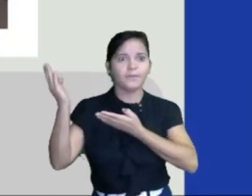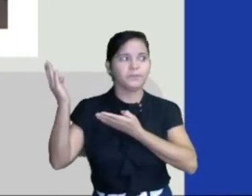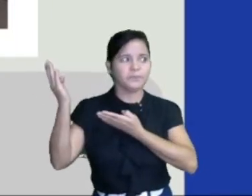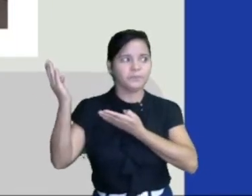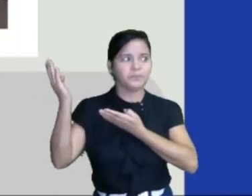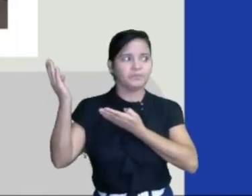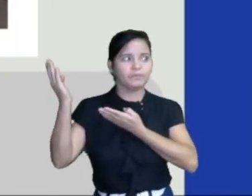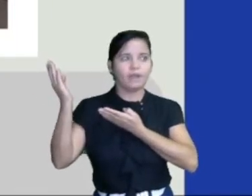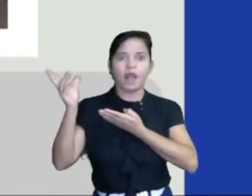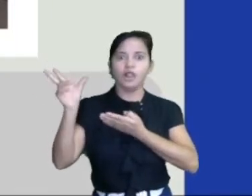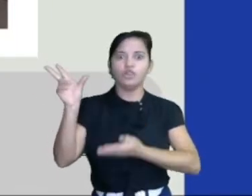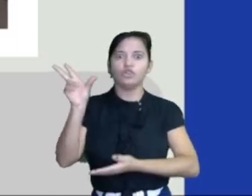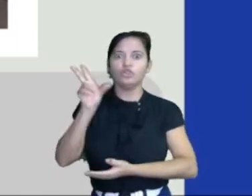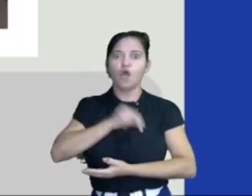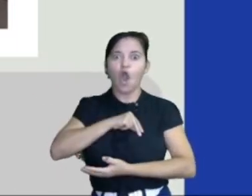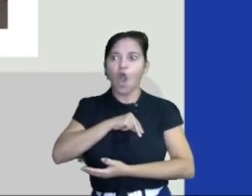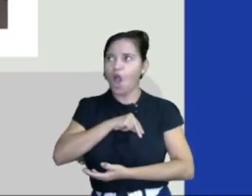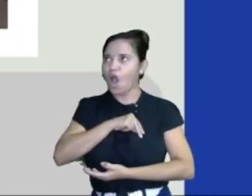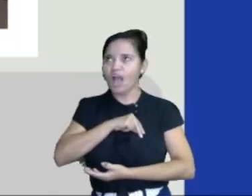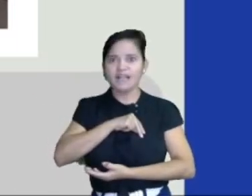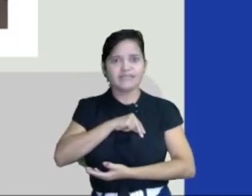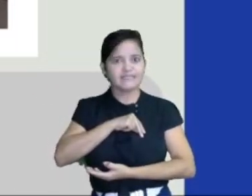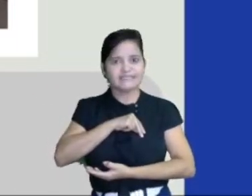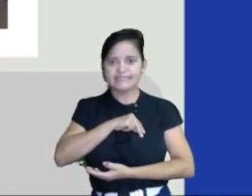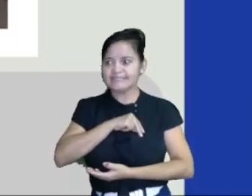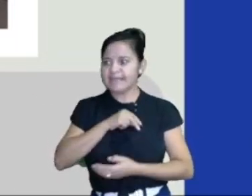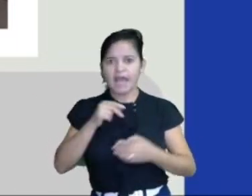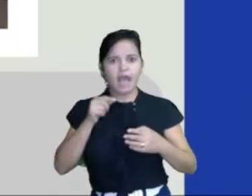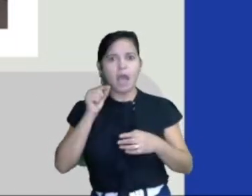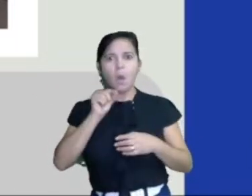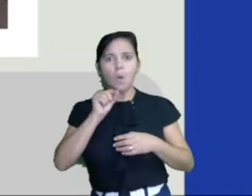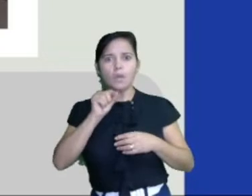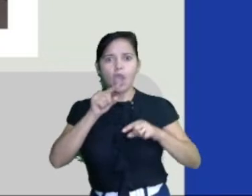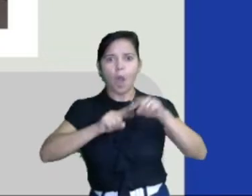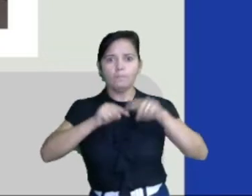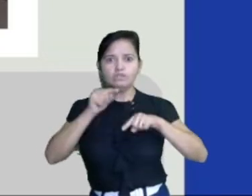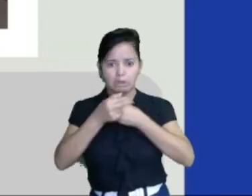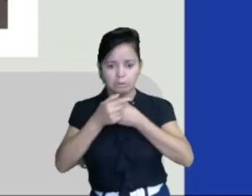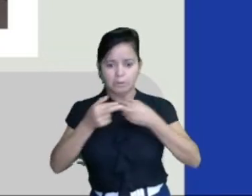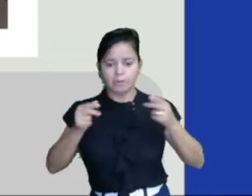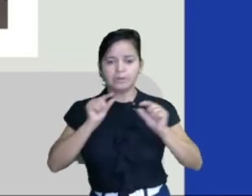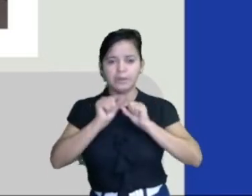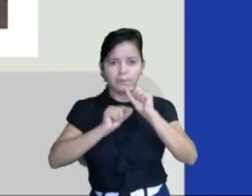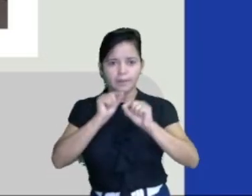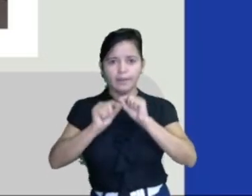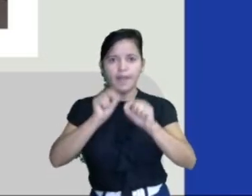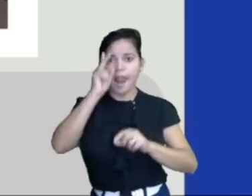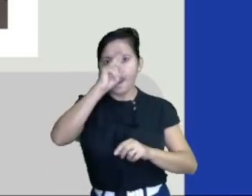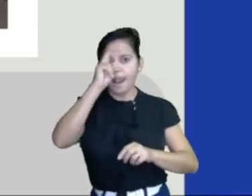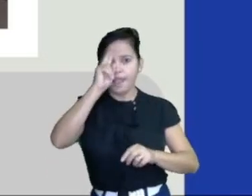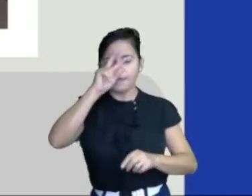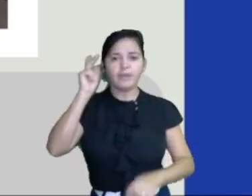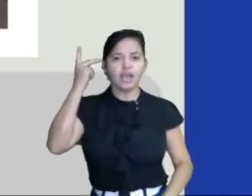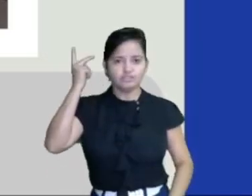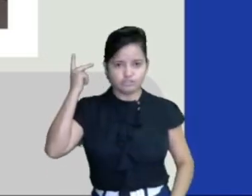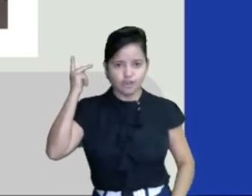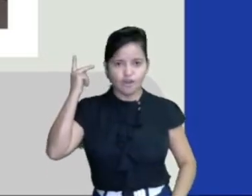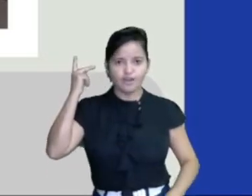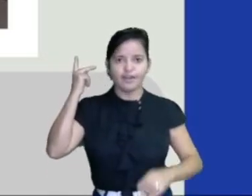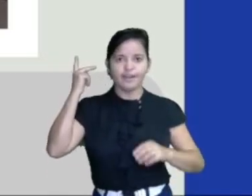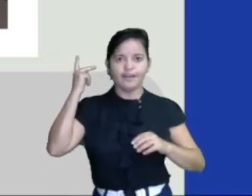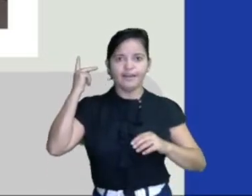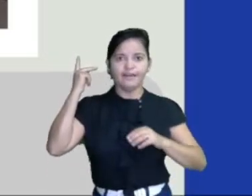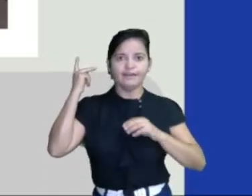Nossa! Pra que servem os objetos abaixo? Lembra da história das férias